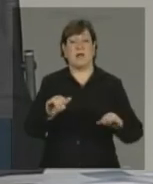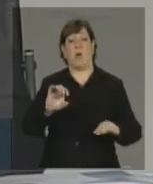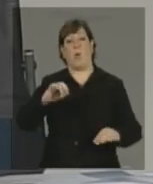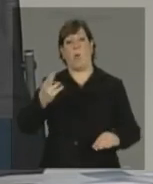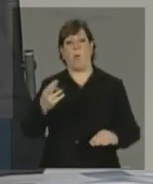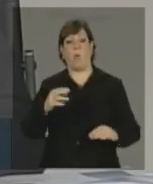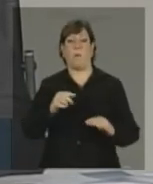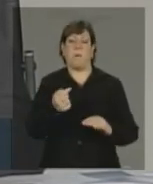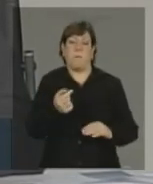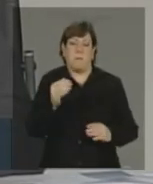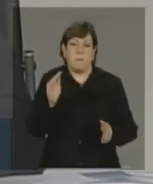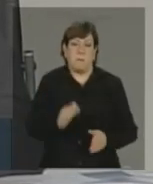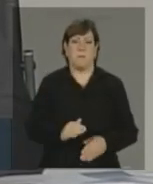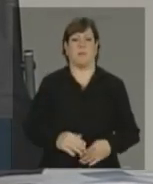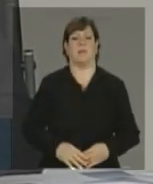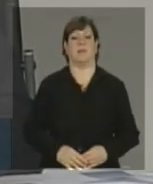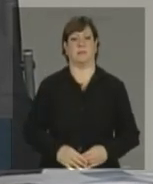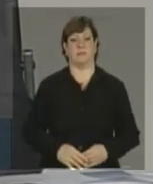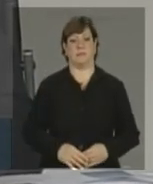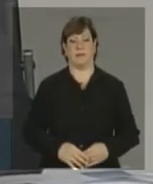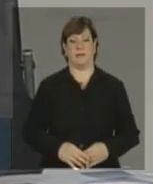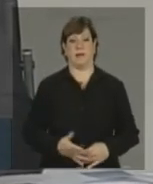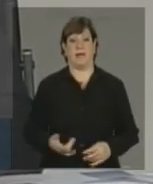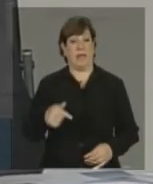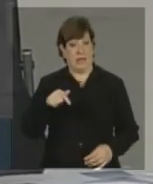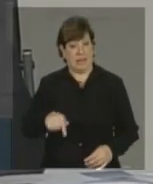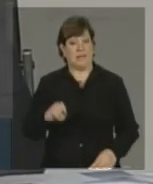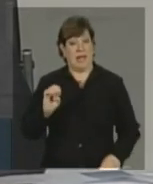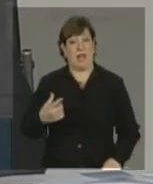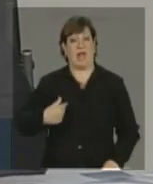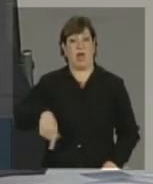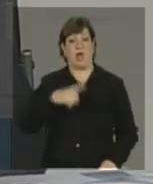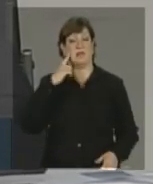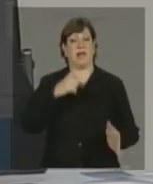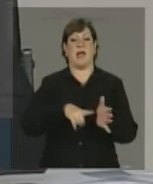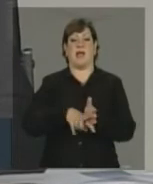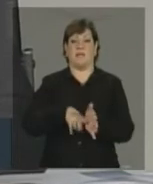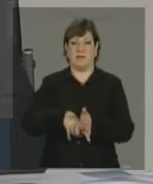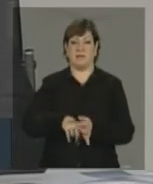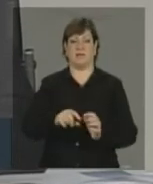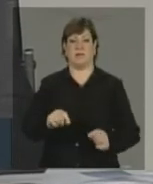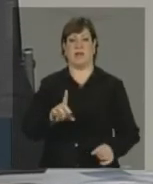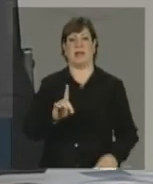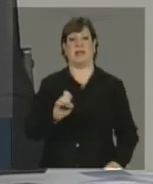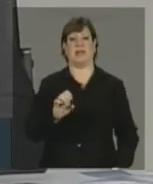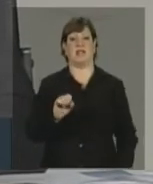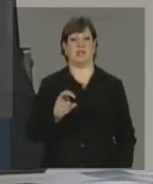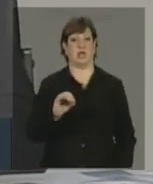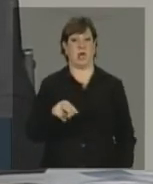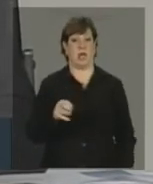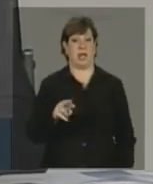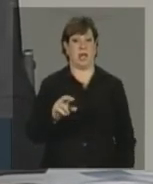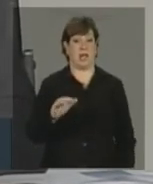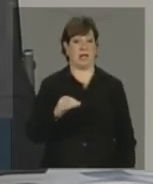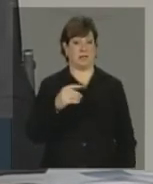negativamente falando. Então, essa é a nossa avaliação. as desonerações elas